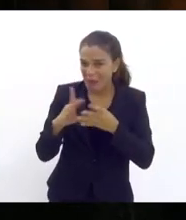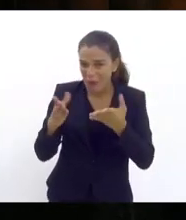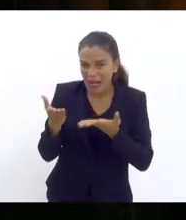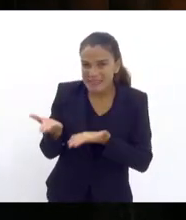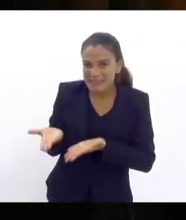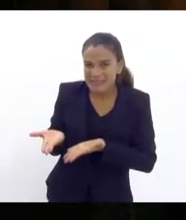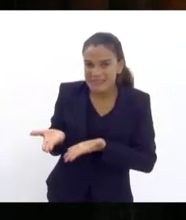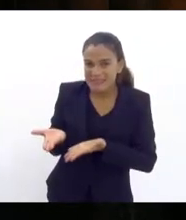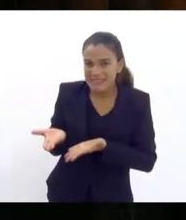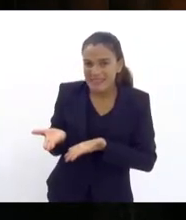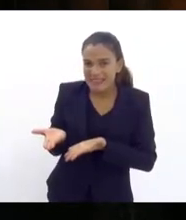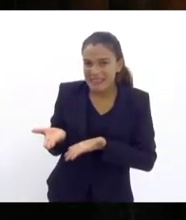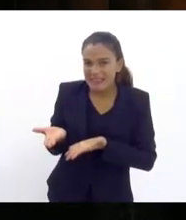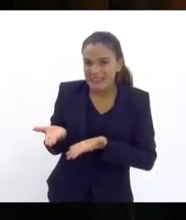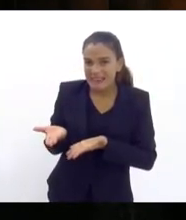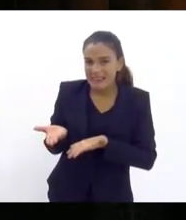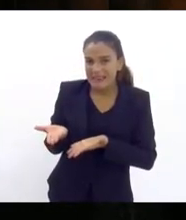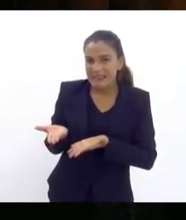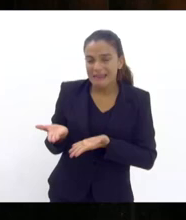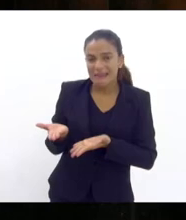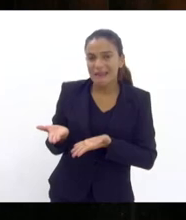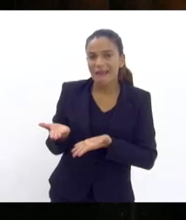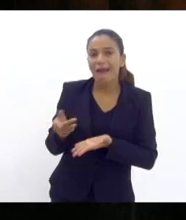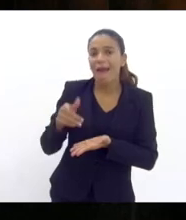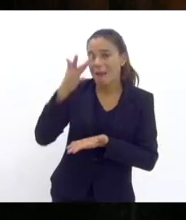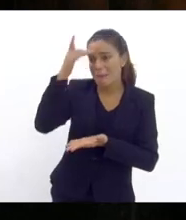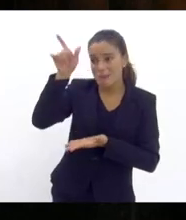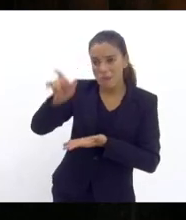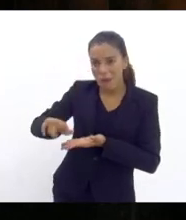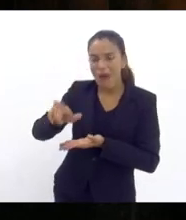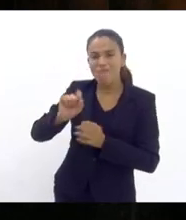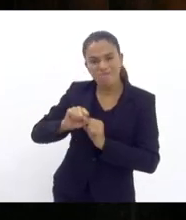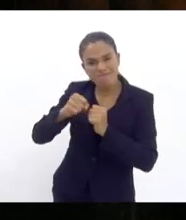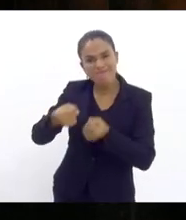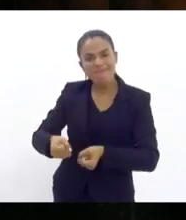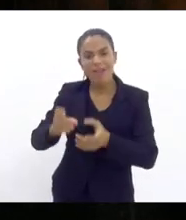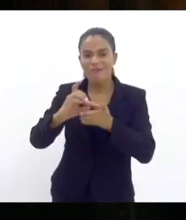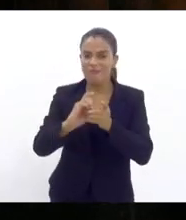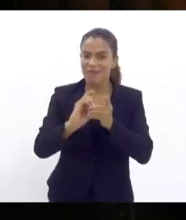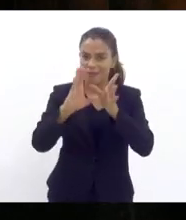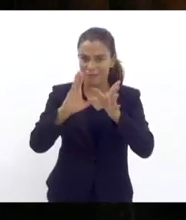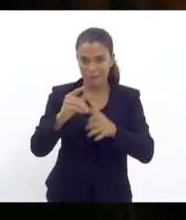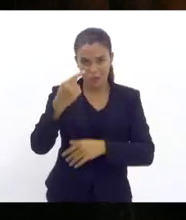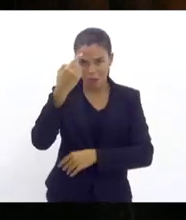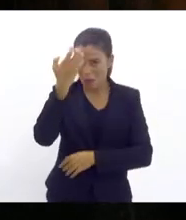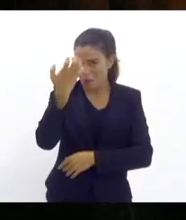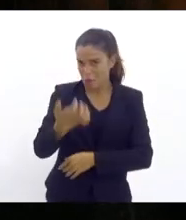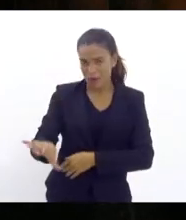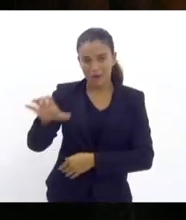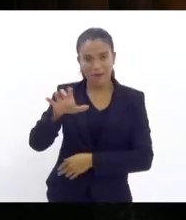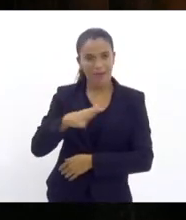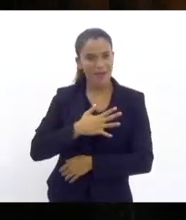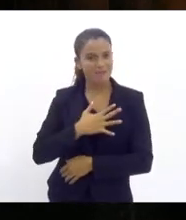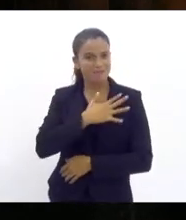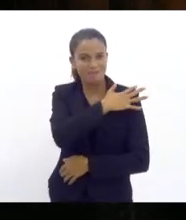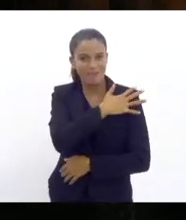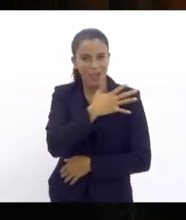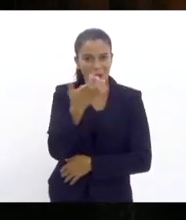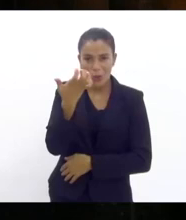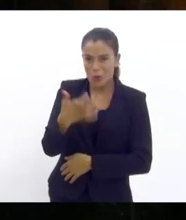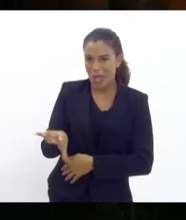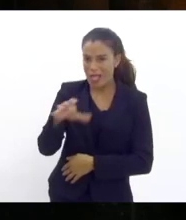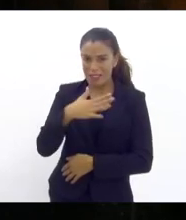quem é democrata não quer ditadura nem de